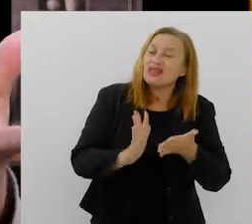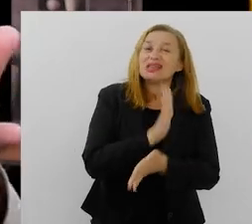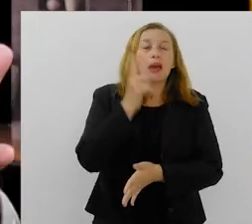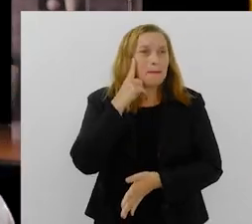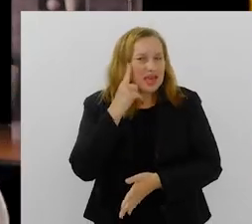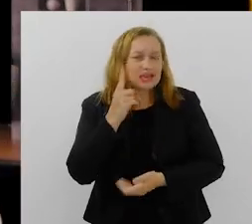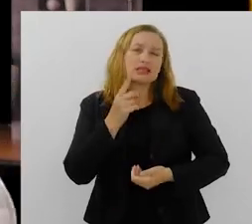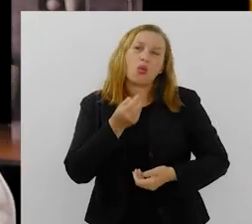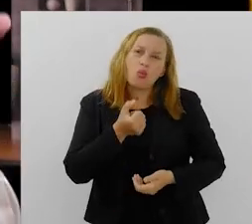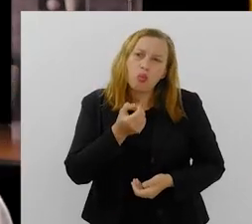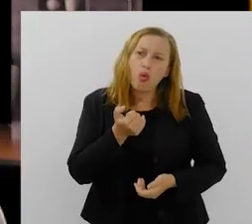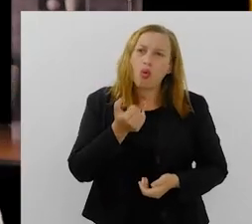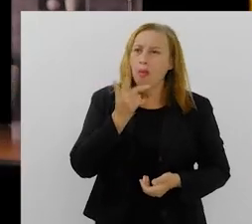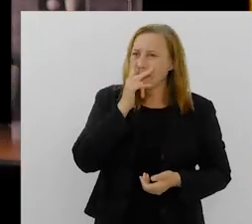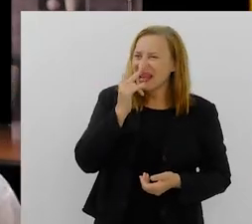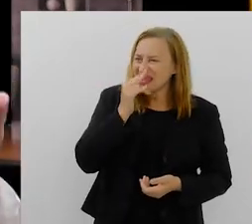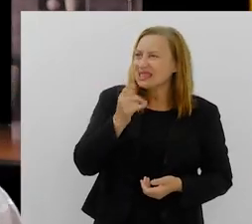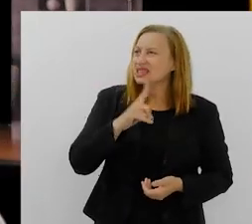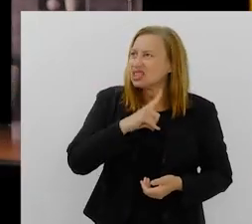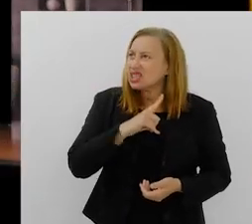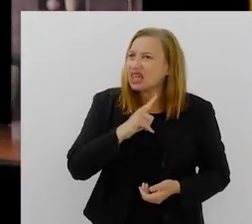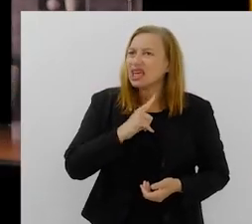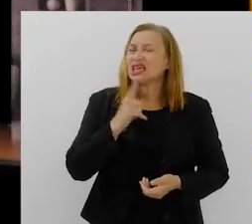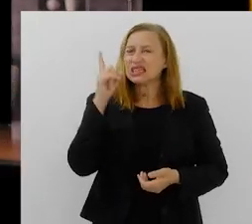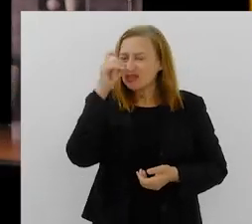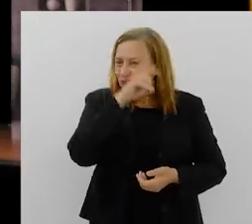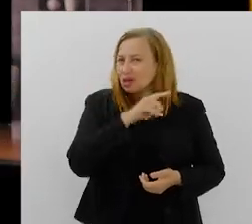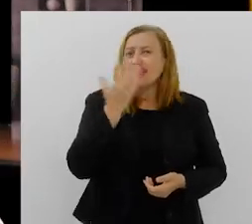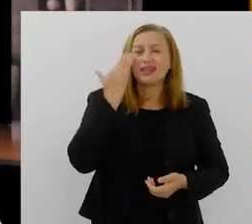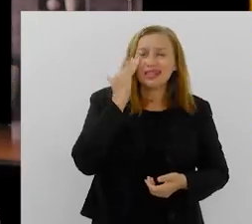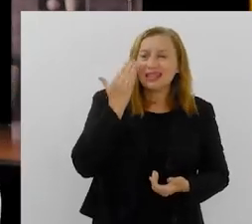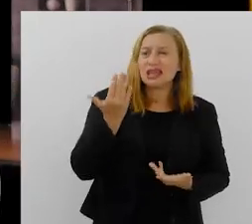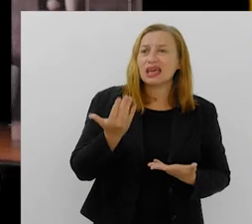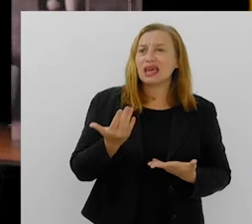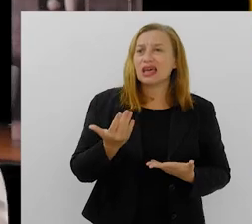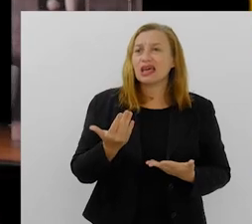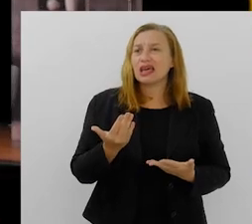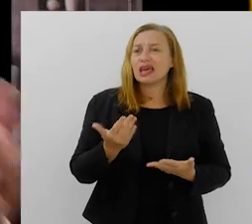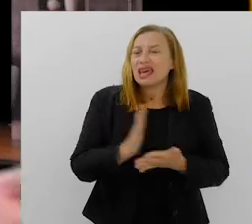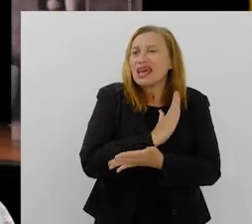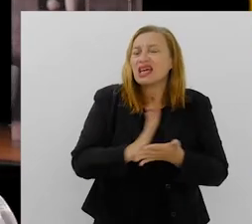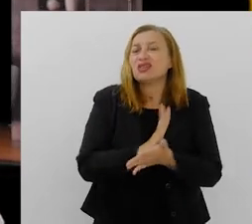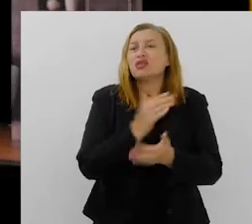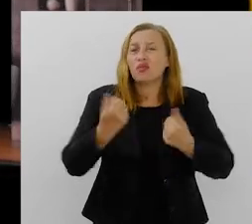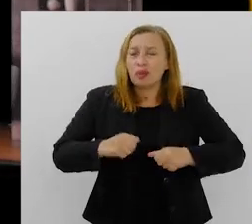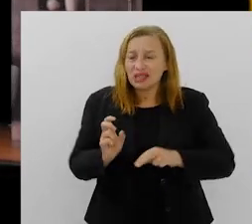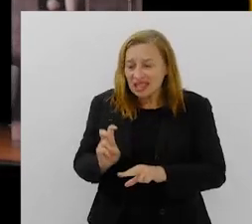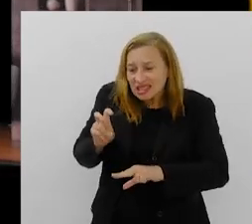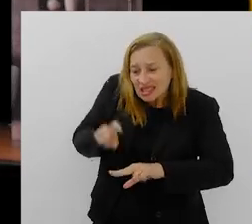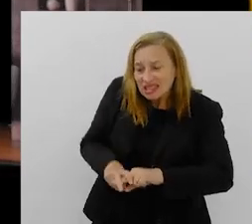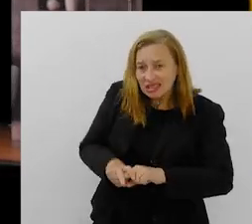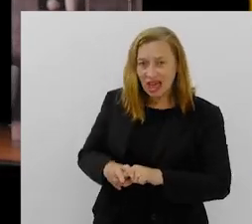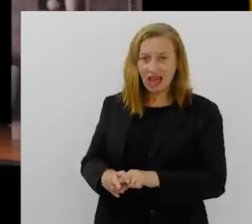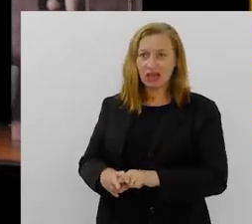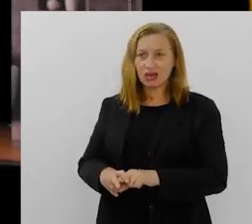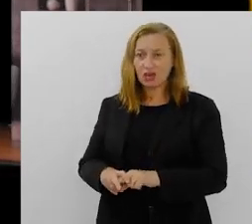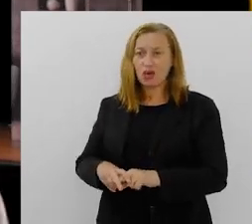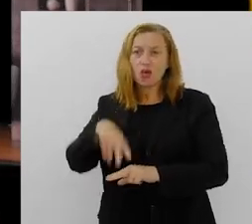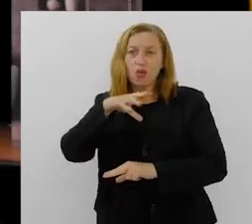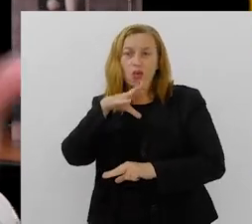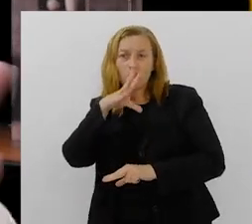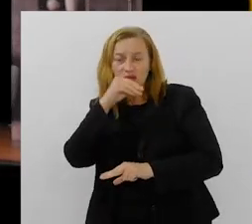vezes pensa um pouco isso, me parece que a gente tem um pouco essa dificuldade de entender que às vezes eu vou ter que sentar no chão com o adolescente, sim,